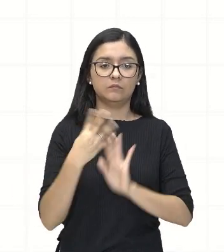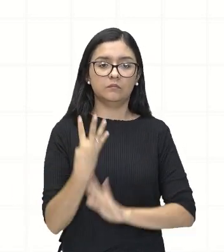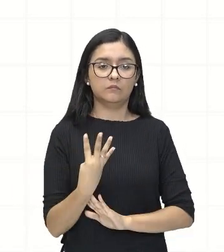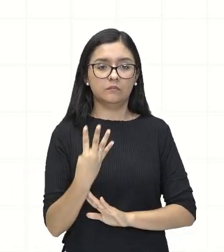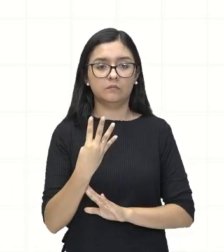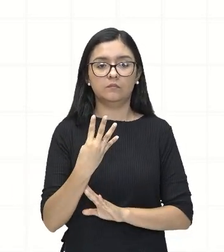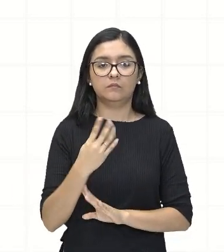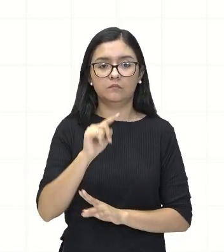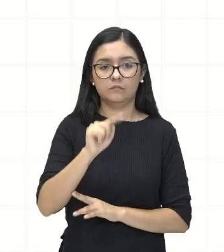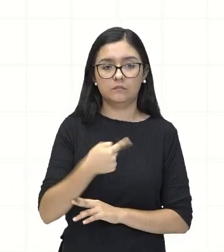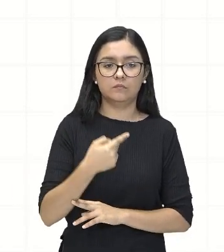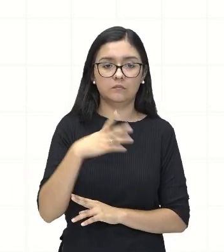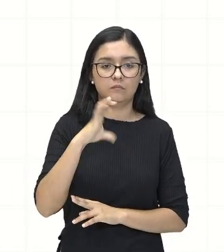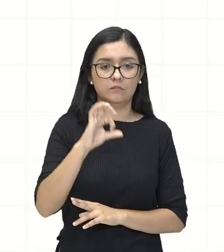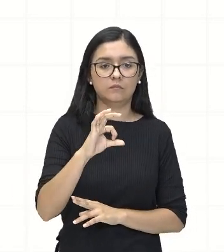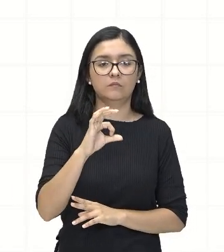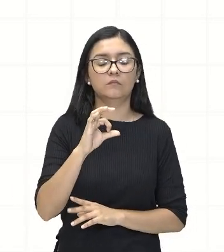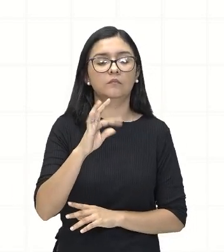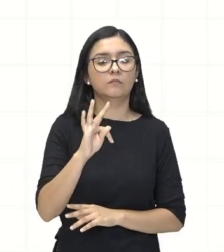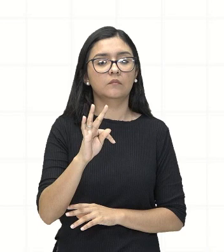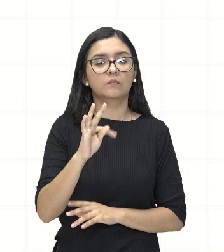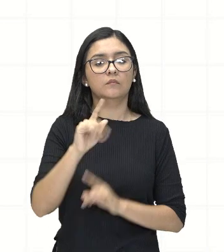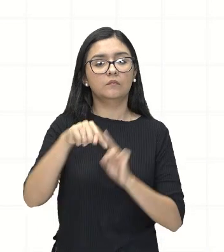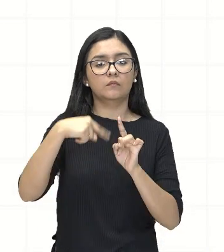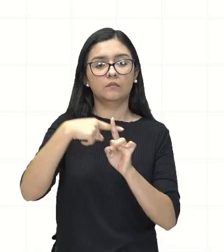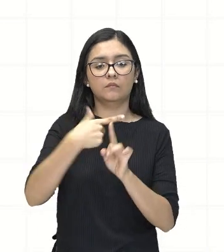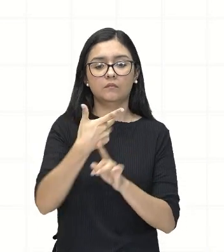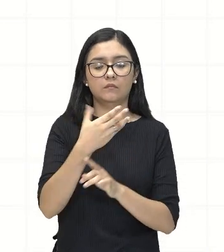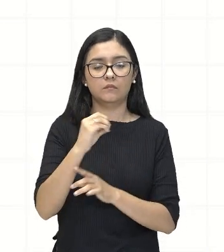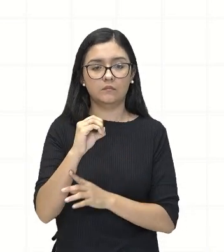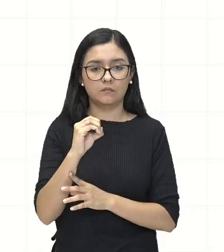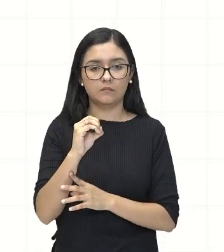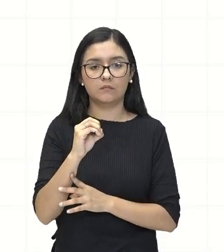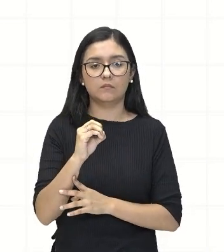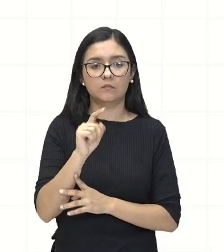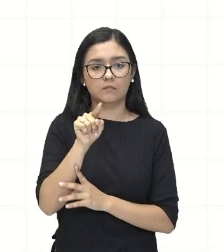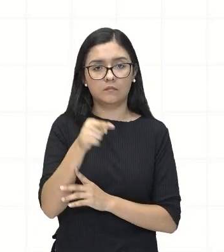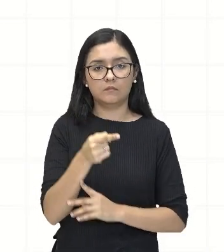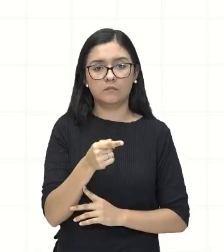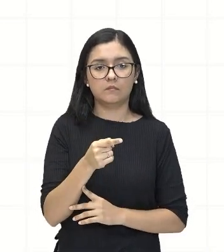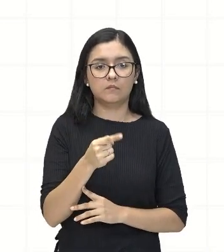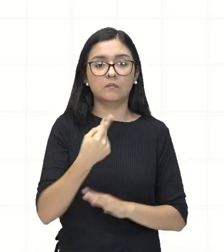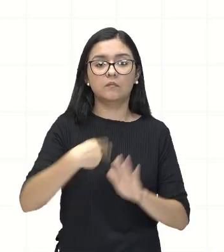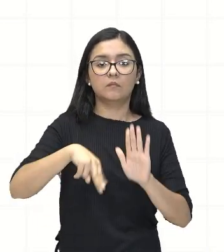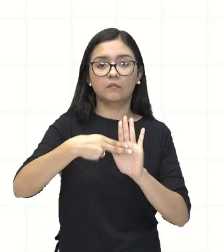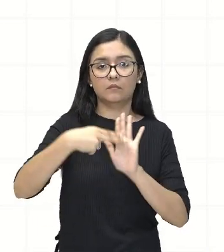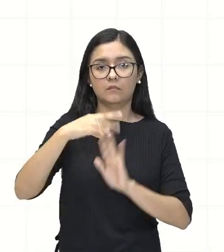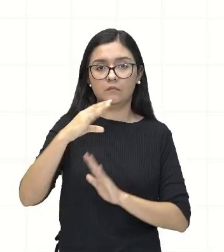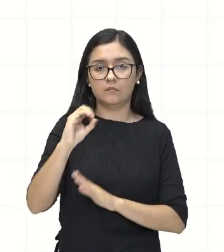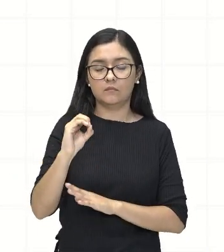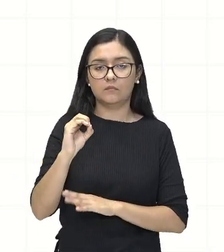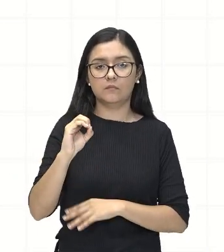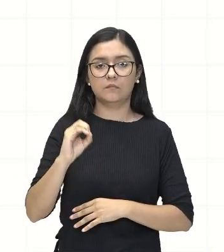,9T mais 20 igual a zero.